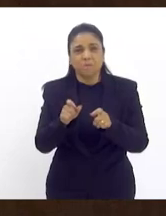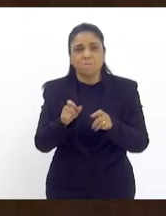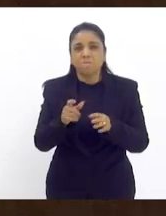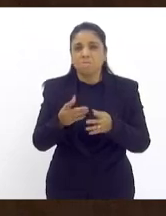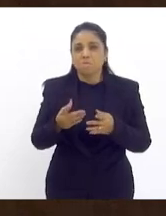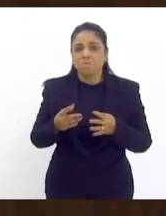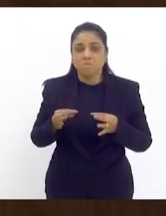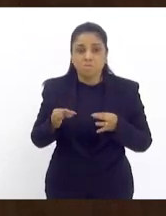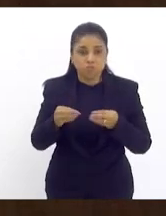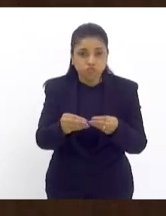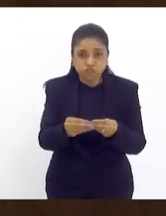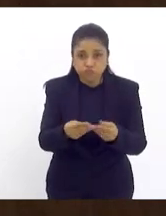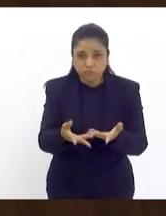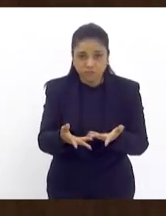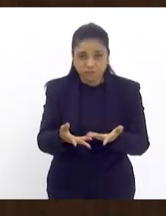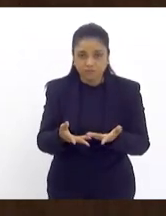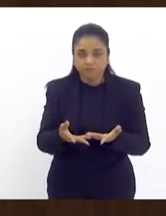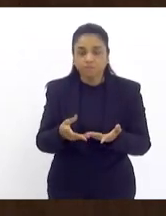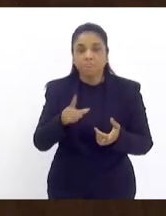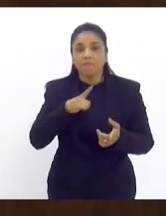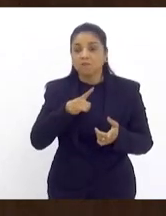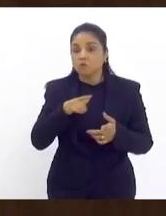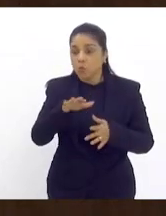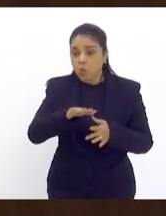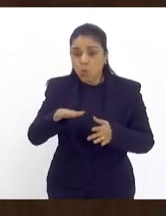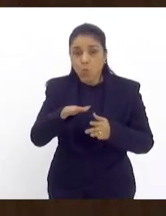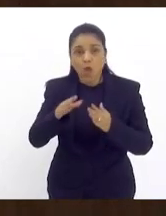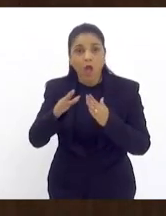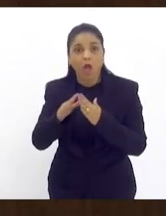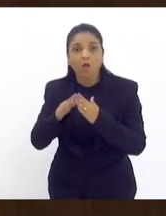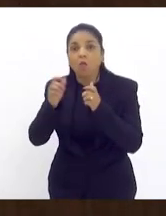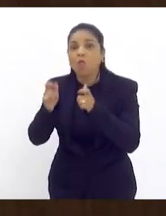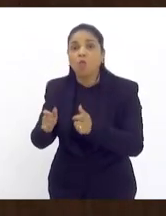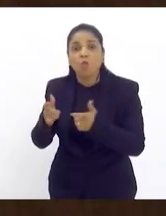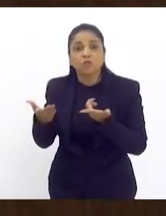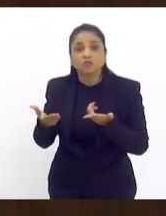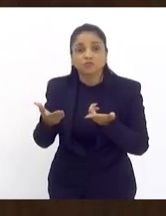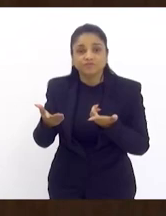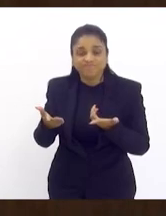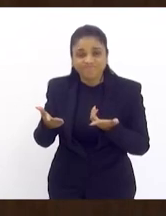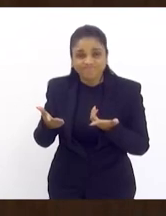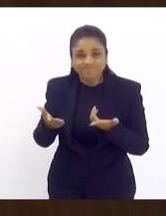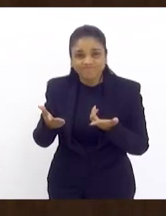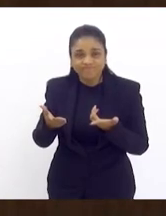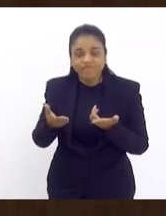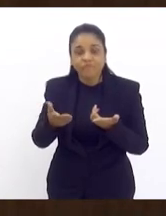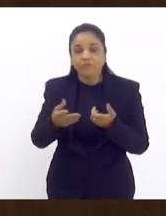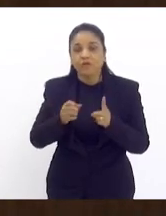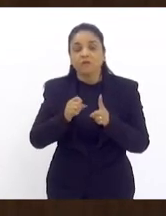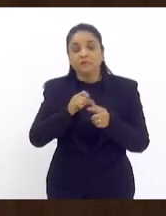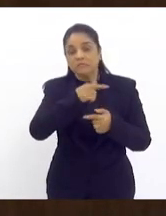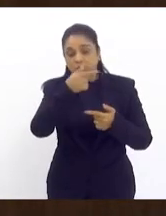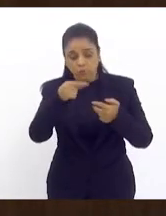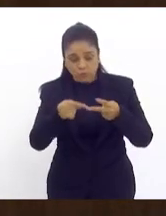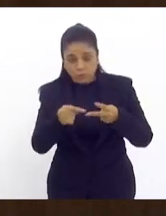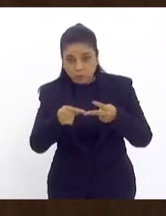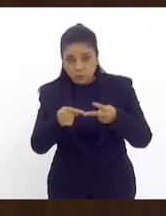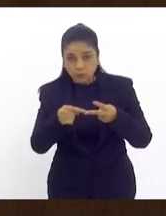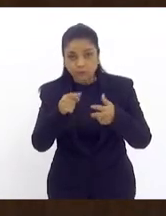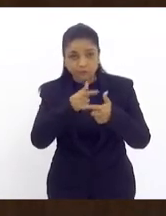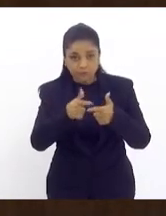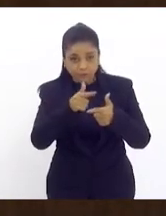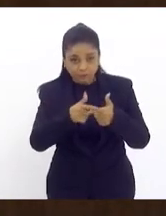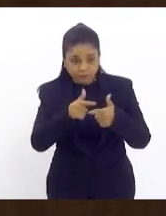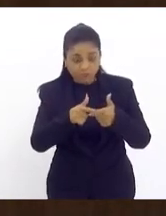o segundo problema era as pessoas receberam aluguel social e o